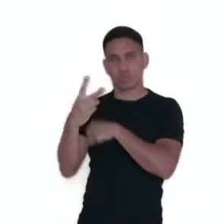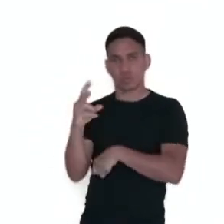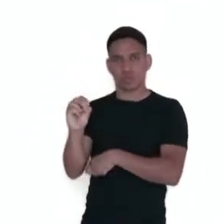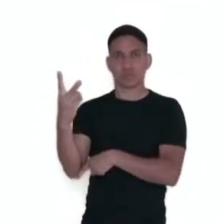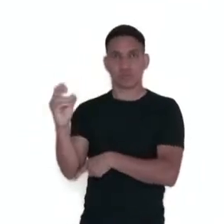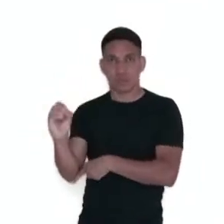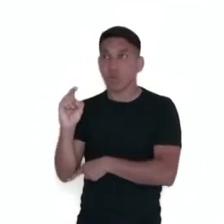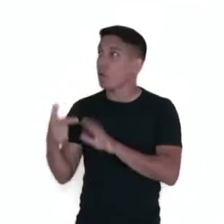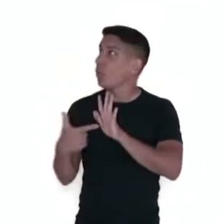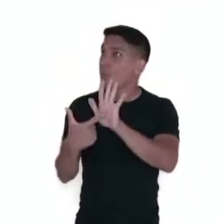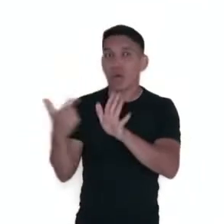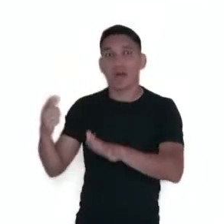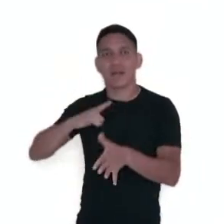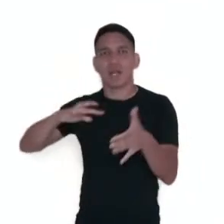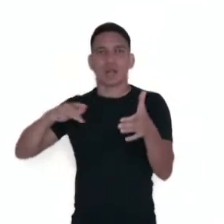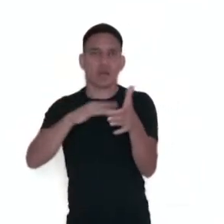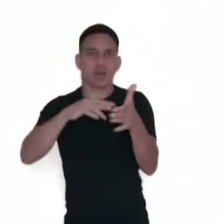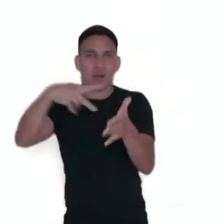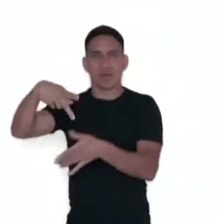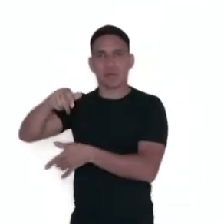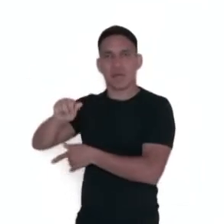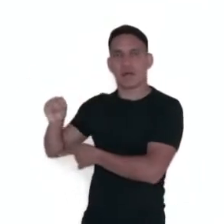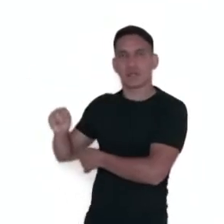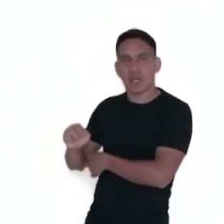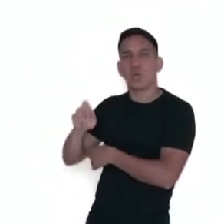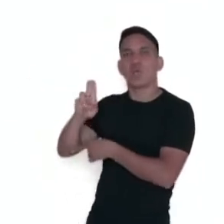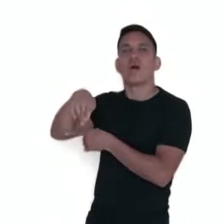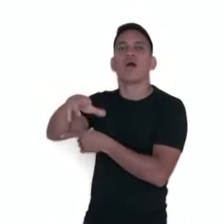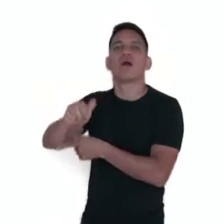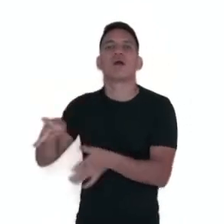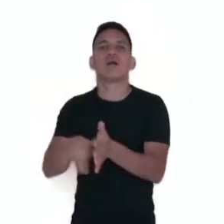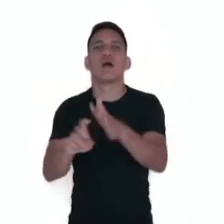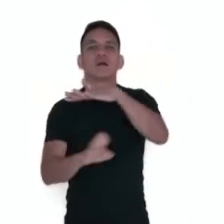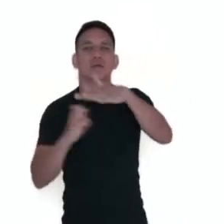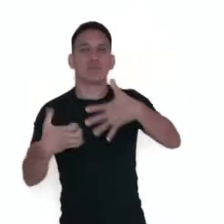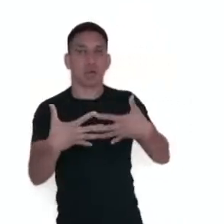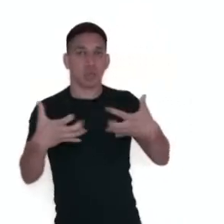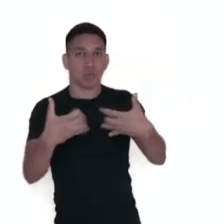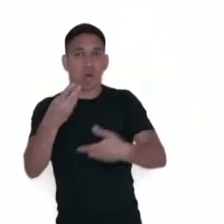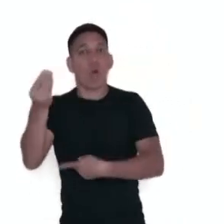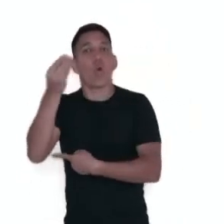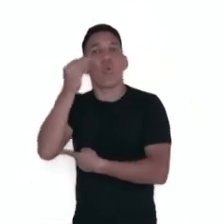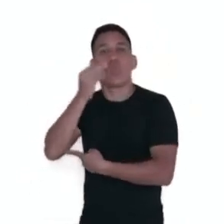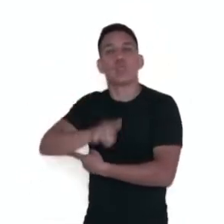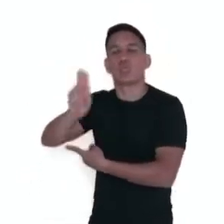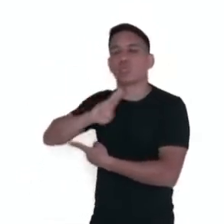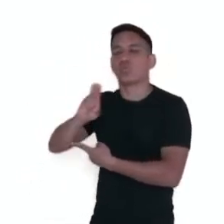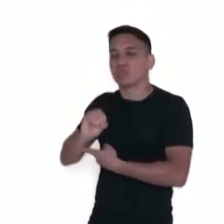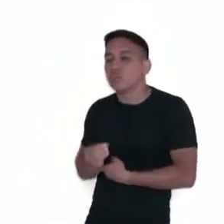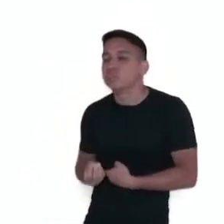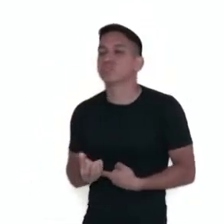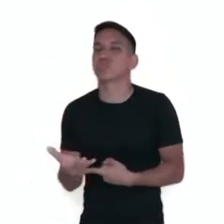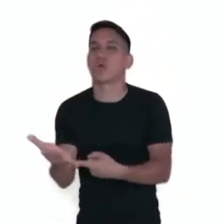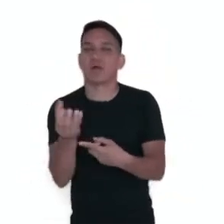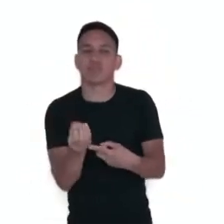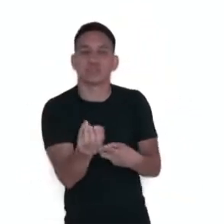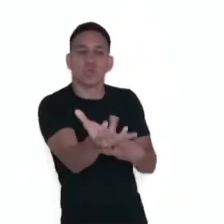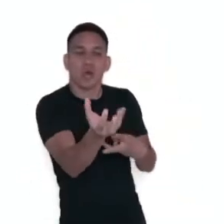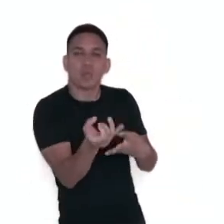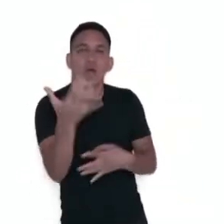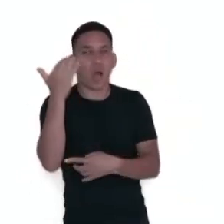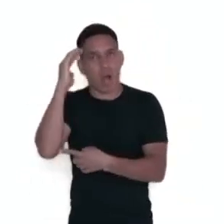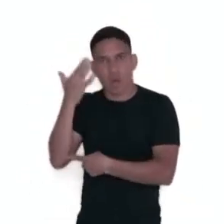represa do Passaúna, que é utilizado pela Senepar para abastecer parte de Curitiba e região metropolitana. Você repara ela